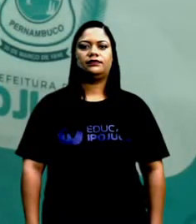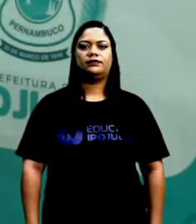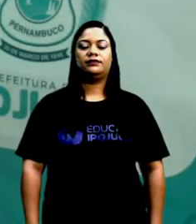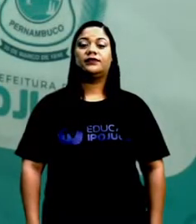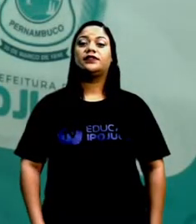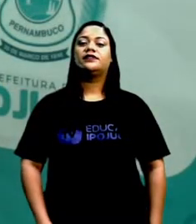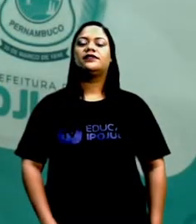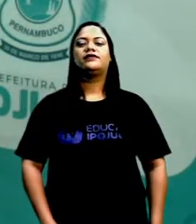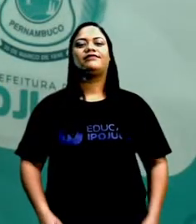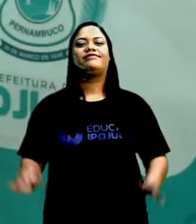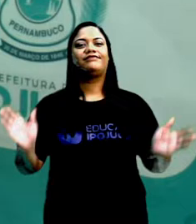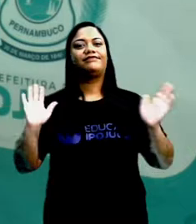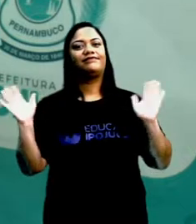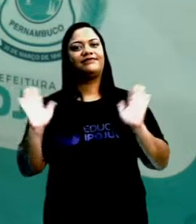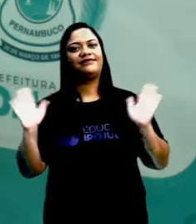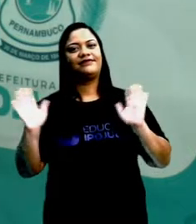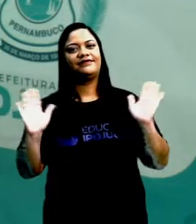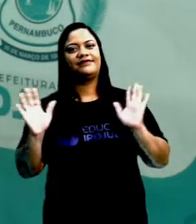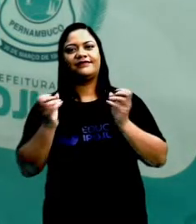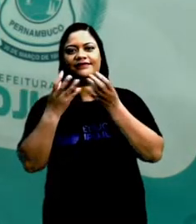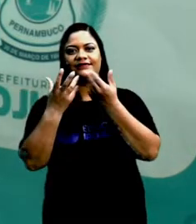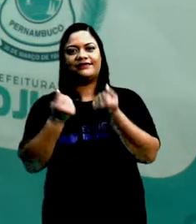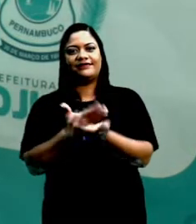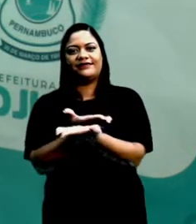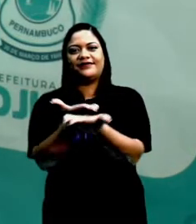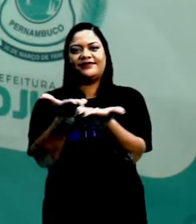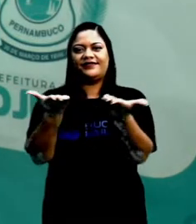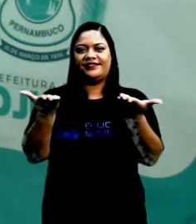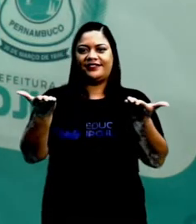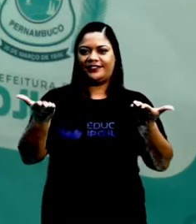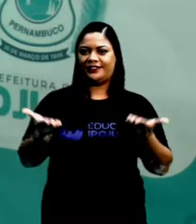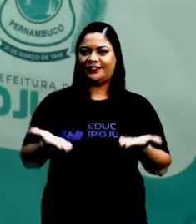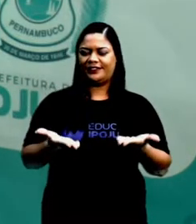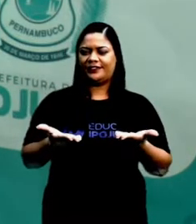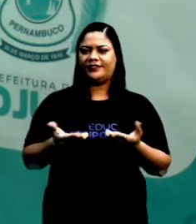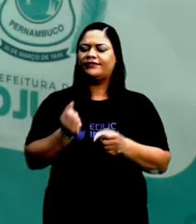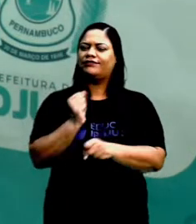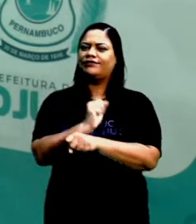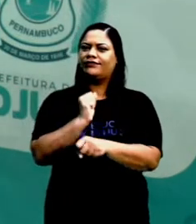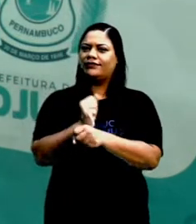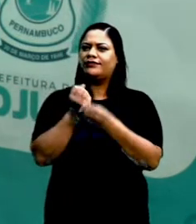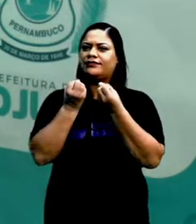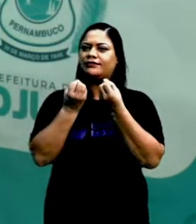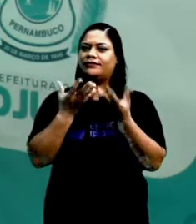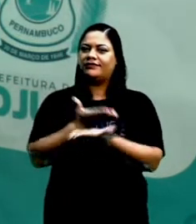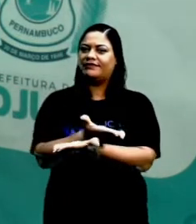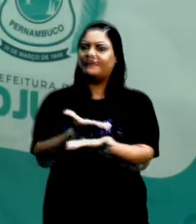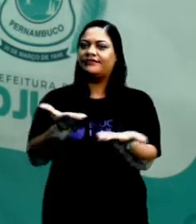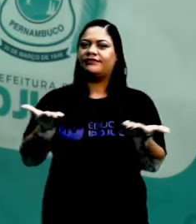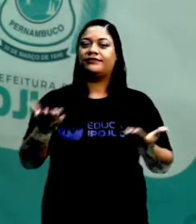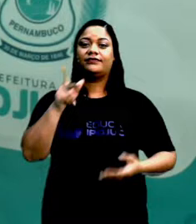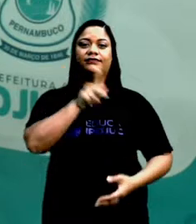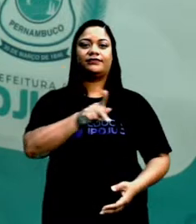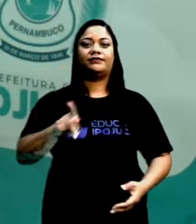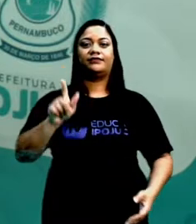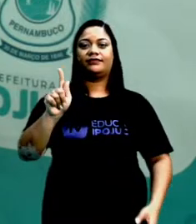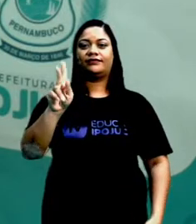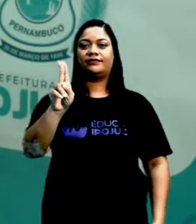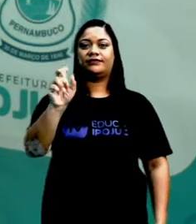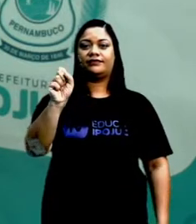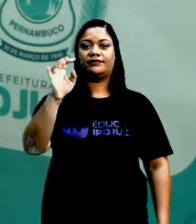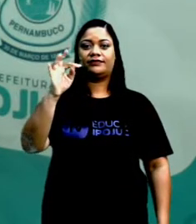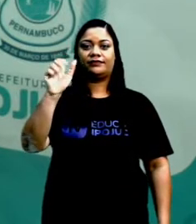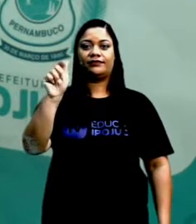Olá, jovens! Como estão vocês? Espero que estejam todos muito bem. Aqui o professor Gustavo falando